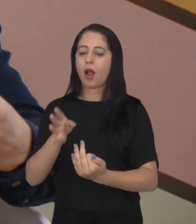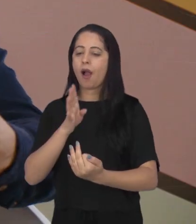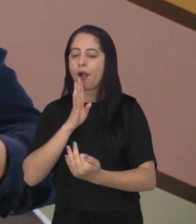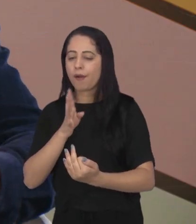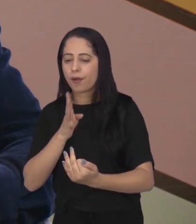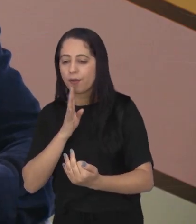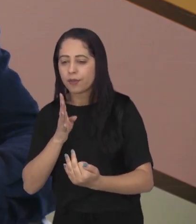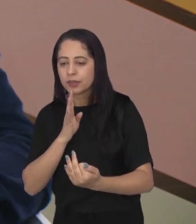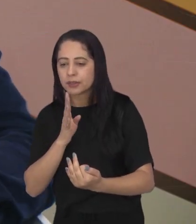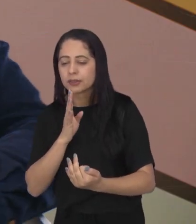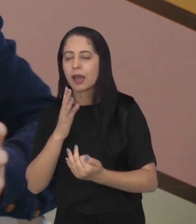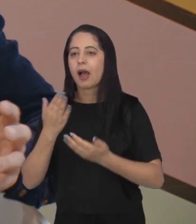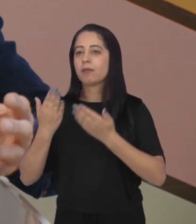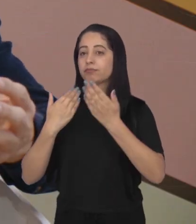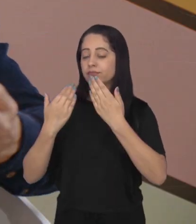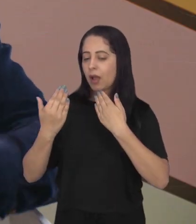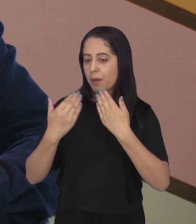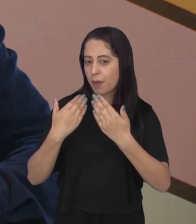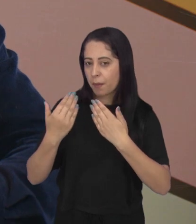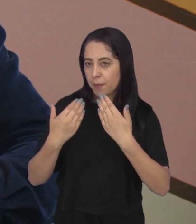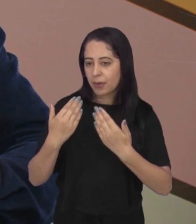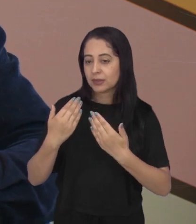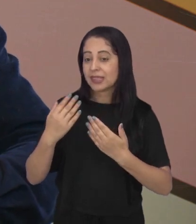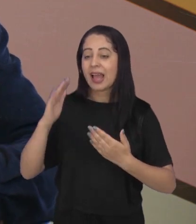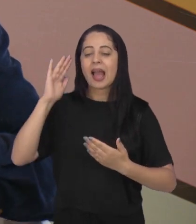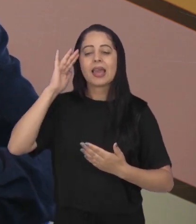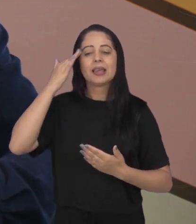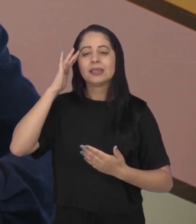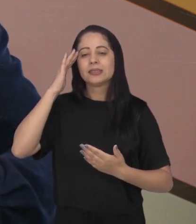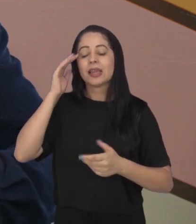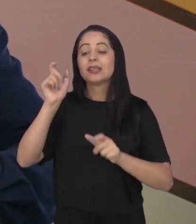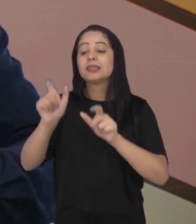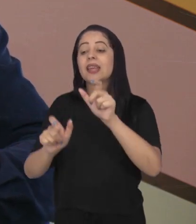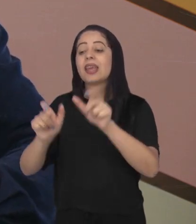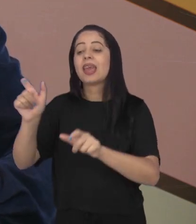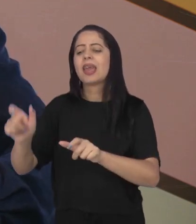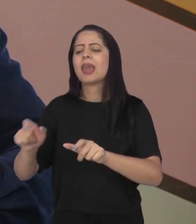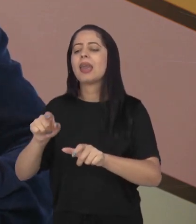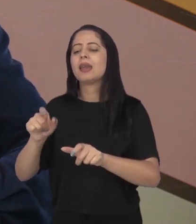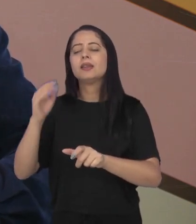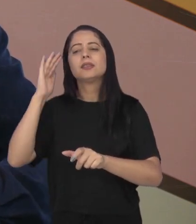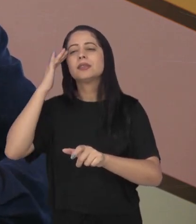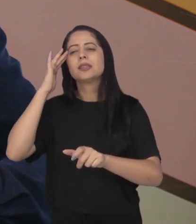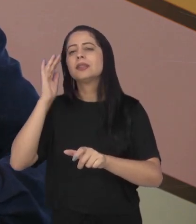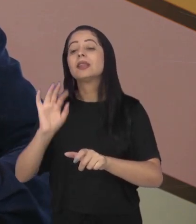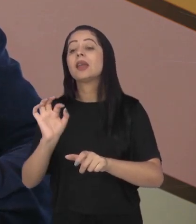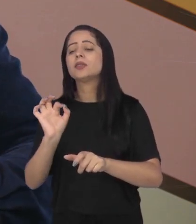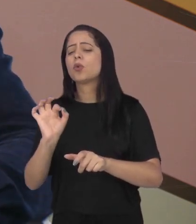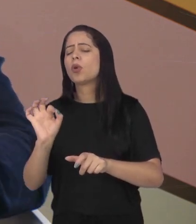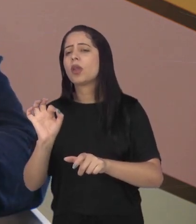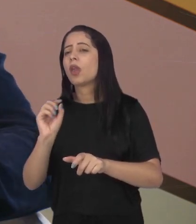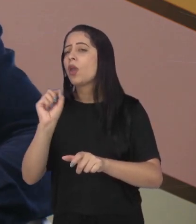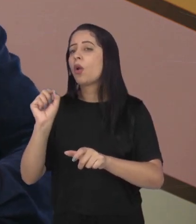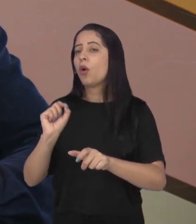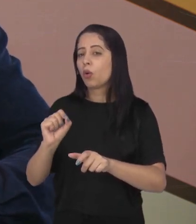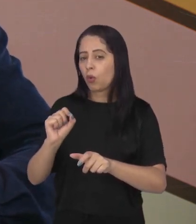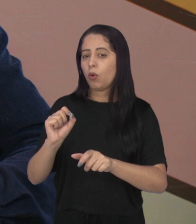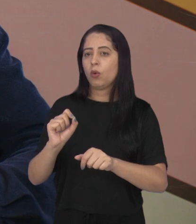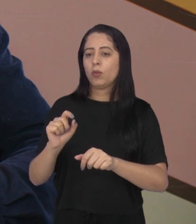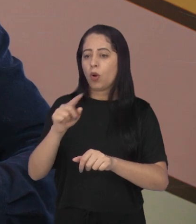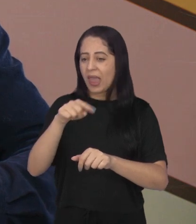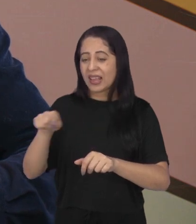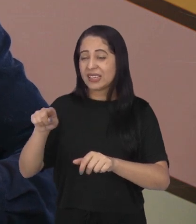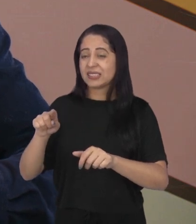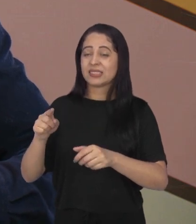conhecer essa família, reunir essa família, né? Entender o que eles estão percebendo do que está acontecendo,